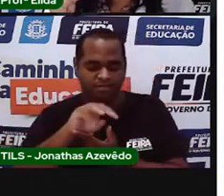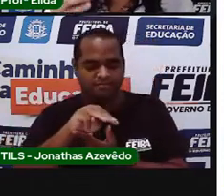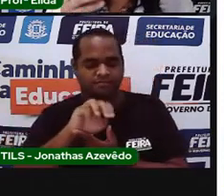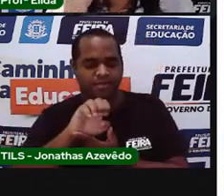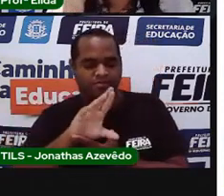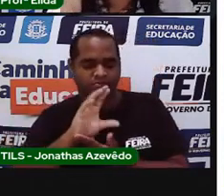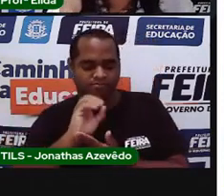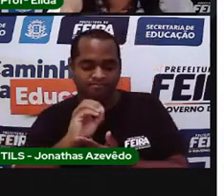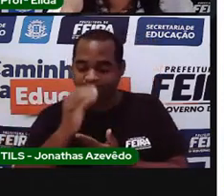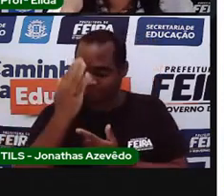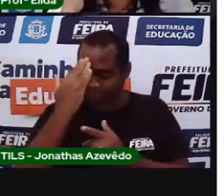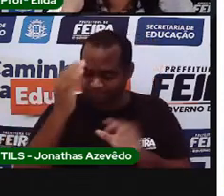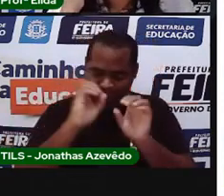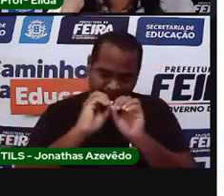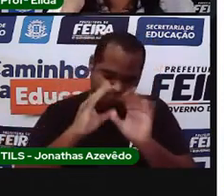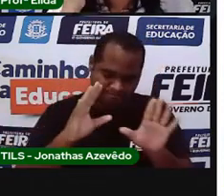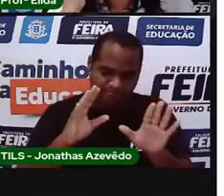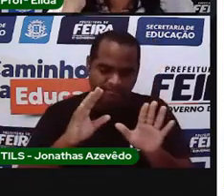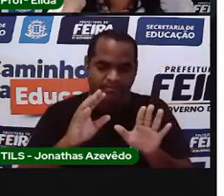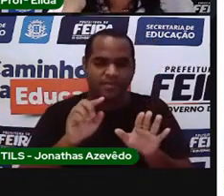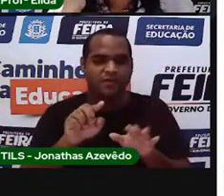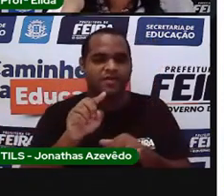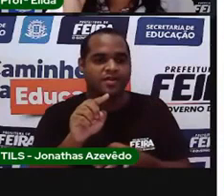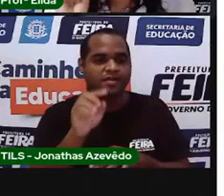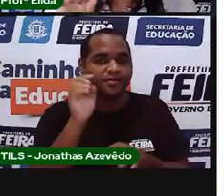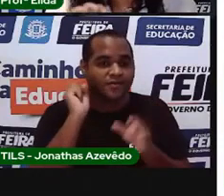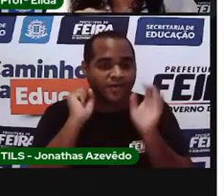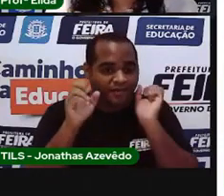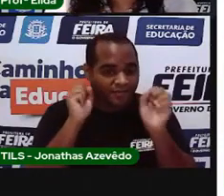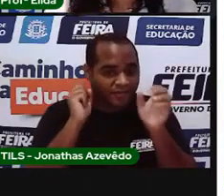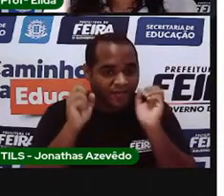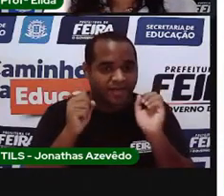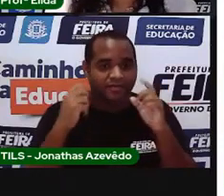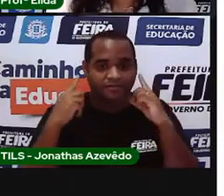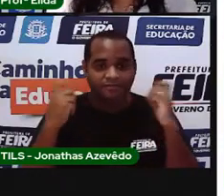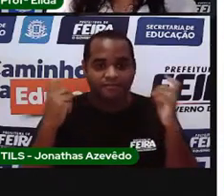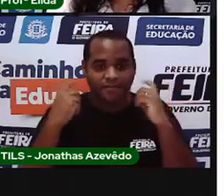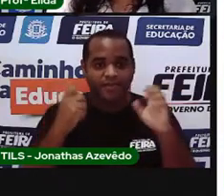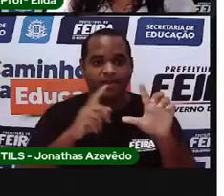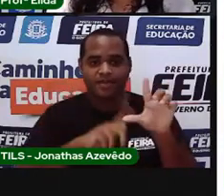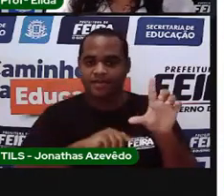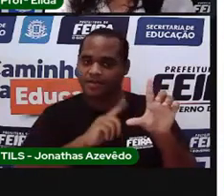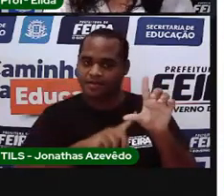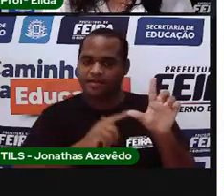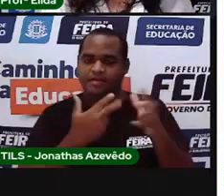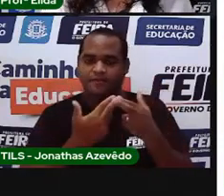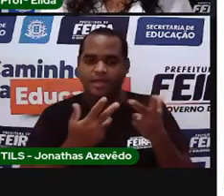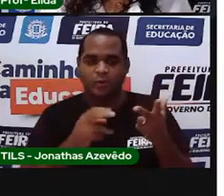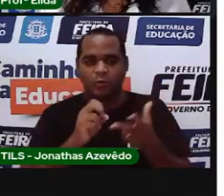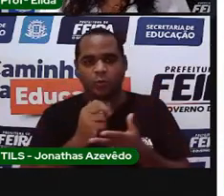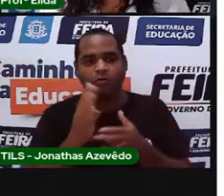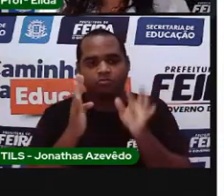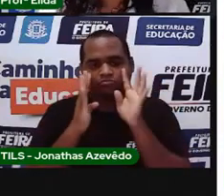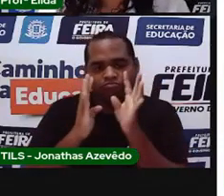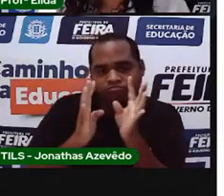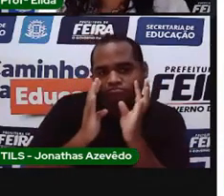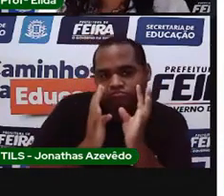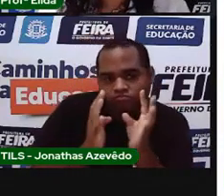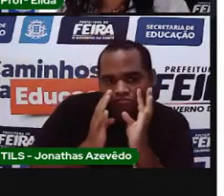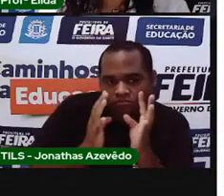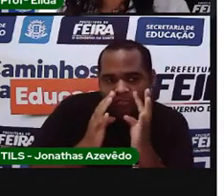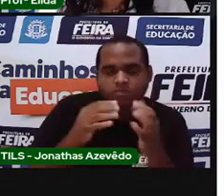Entendeu? Você vai ouvir o som das letrinhas. E aí você não vai escrever errado. Porque nós